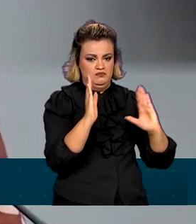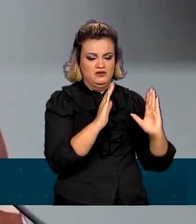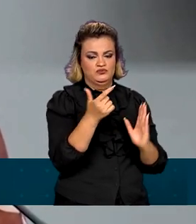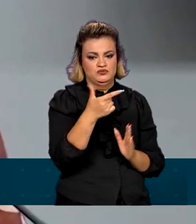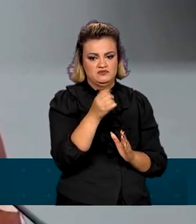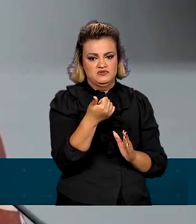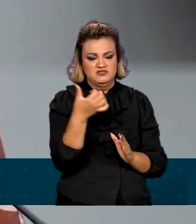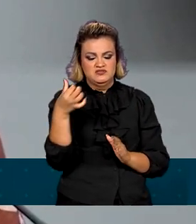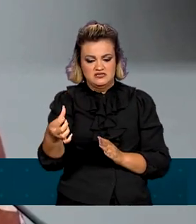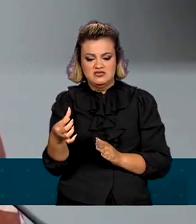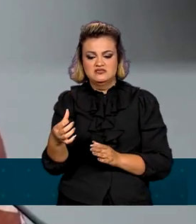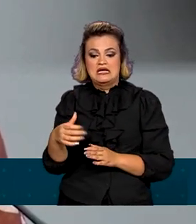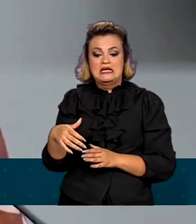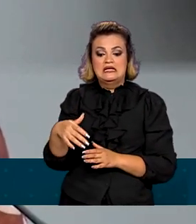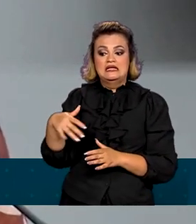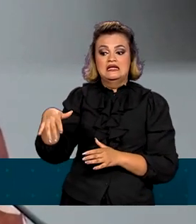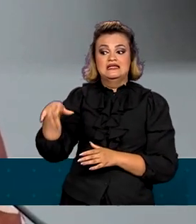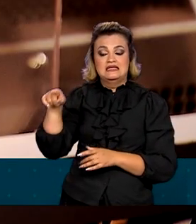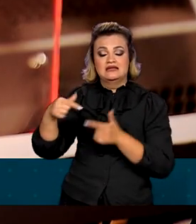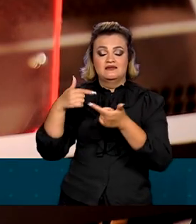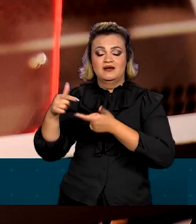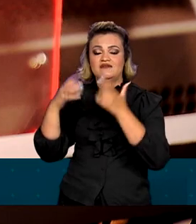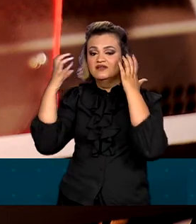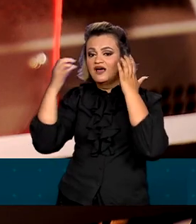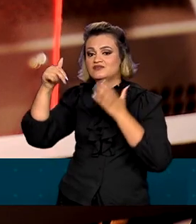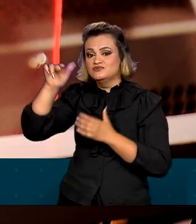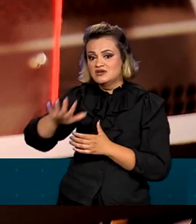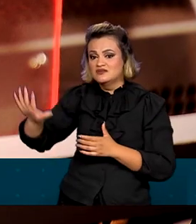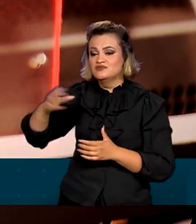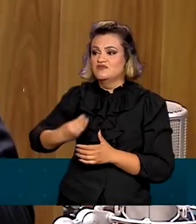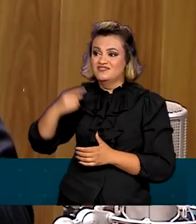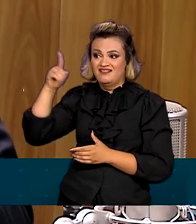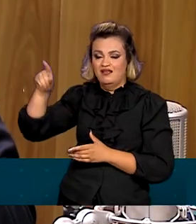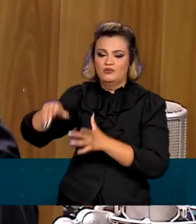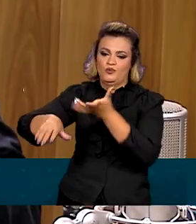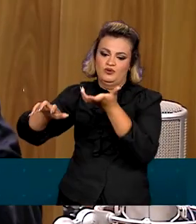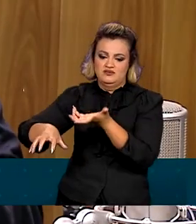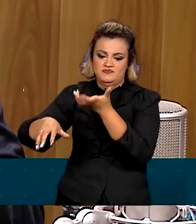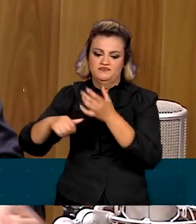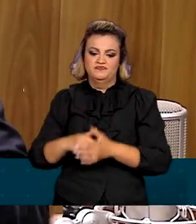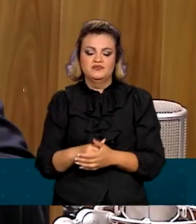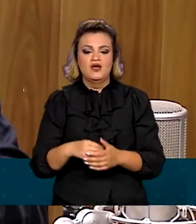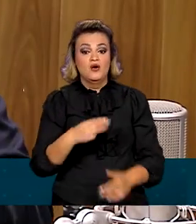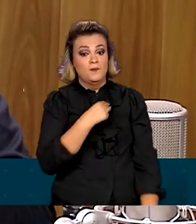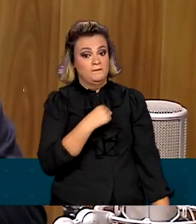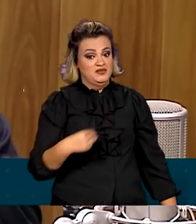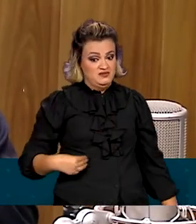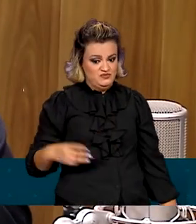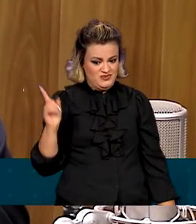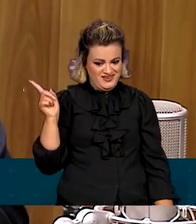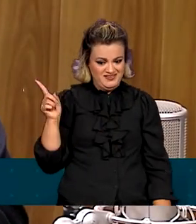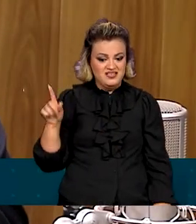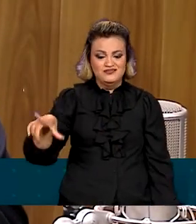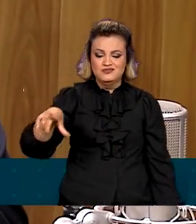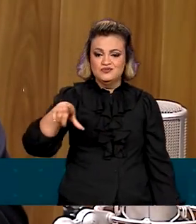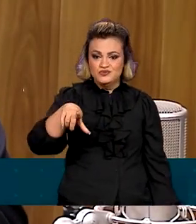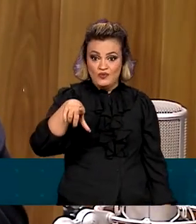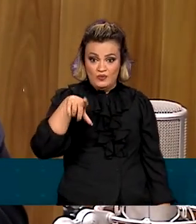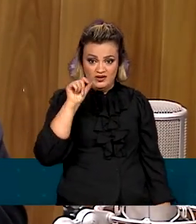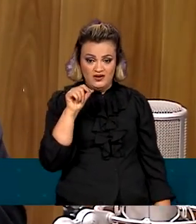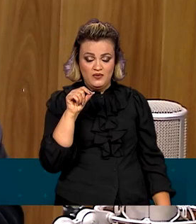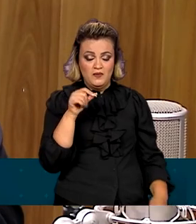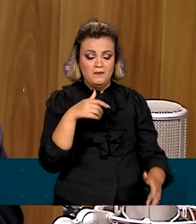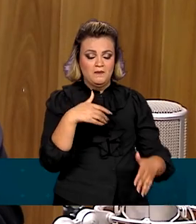setorista de política da Rádio Nacional no Congresso Nacional. O ministro da SECOM indicou também para o processo de